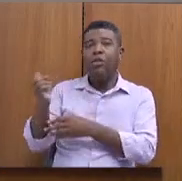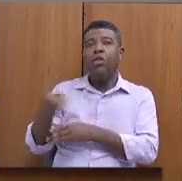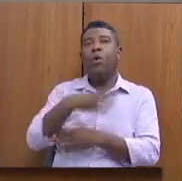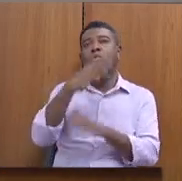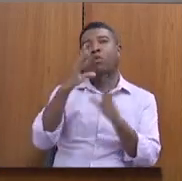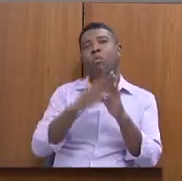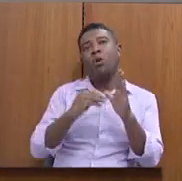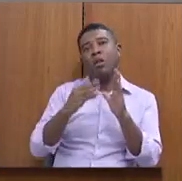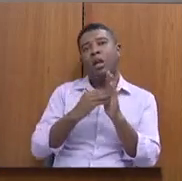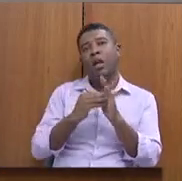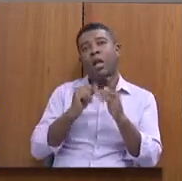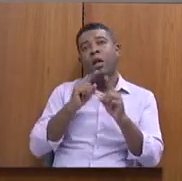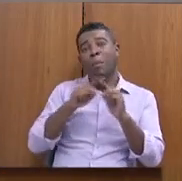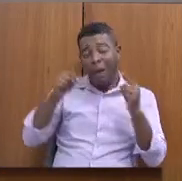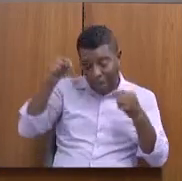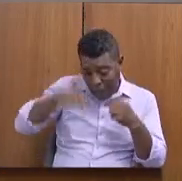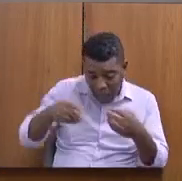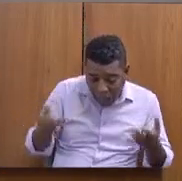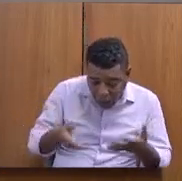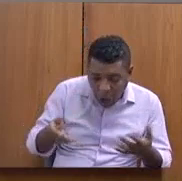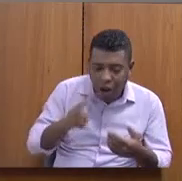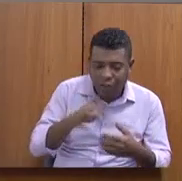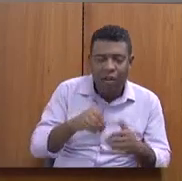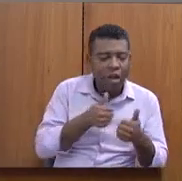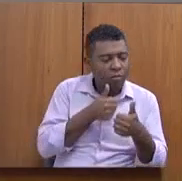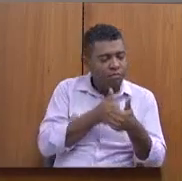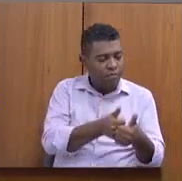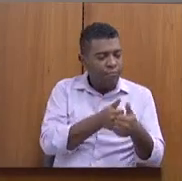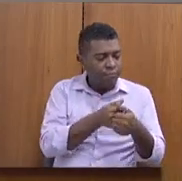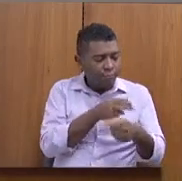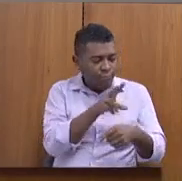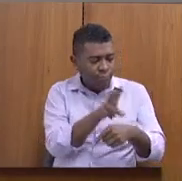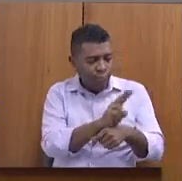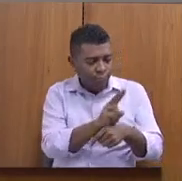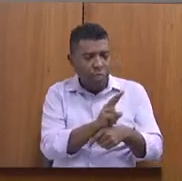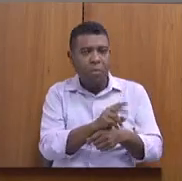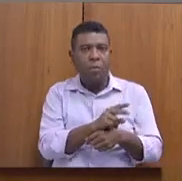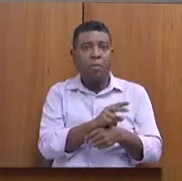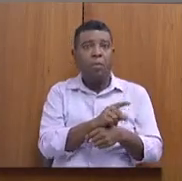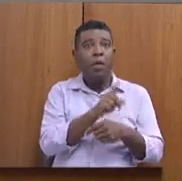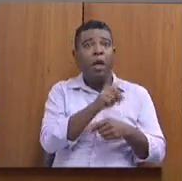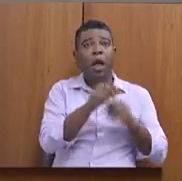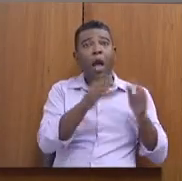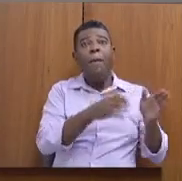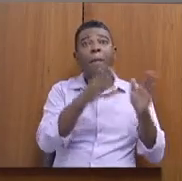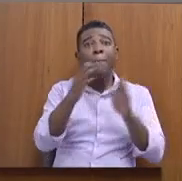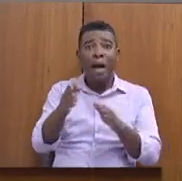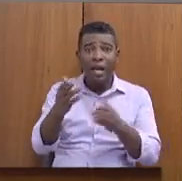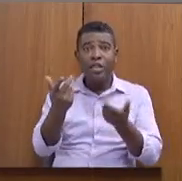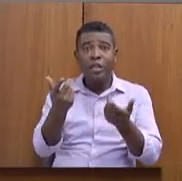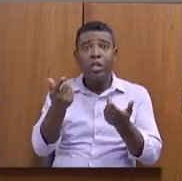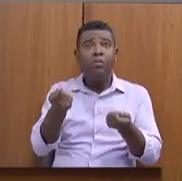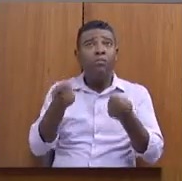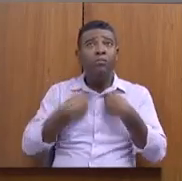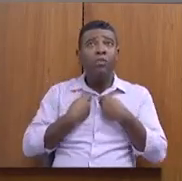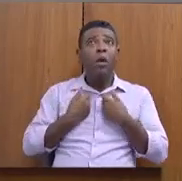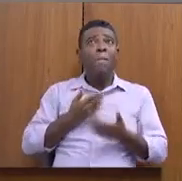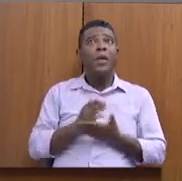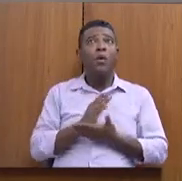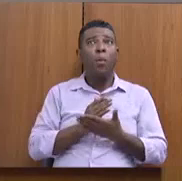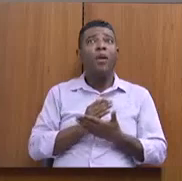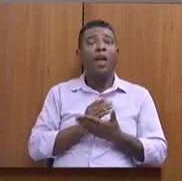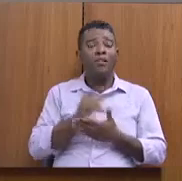esta parte é a parte de garantia. Então, era uma coisa que, inclusive, me incomodava muito e eu pude, agora, nessa nova